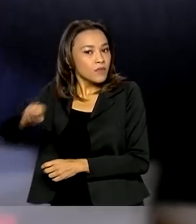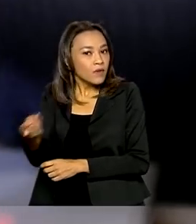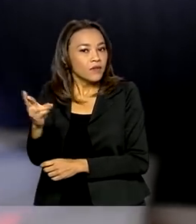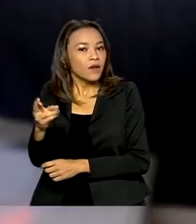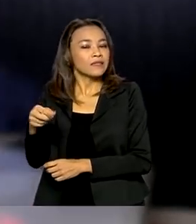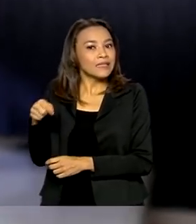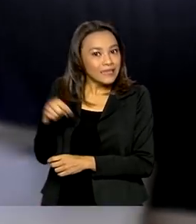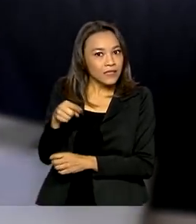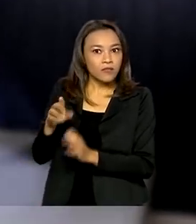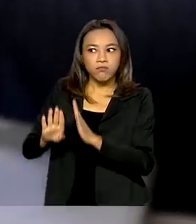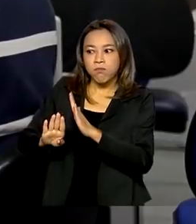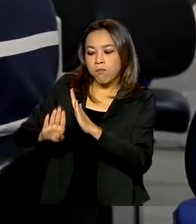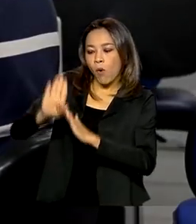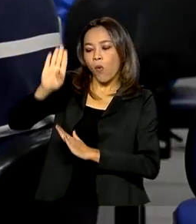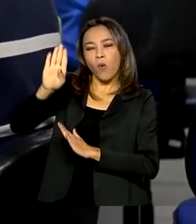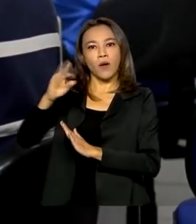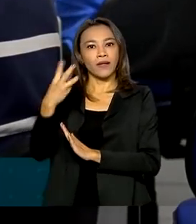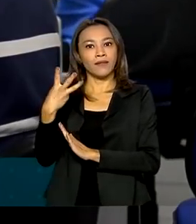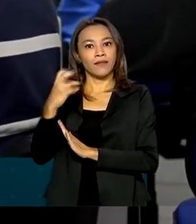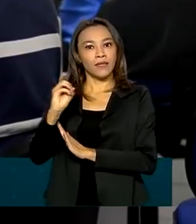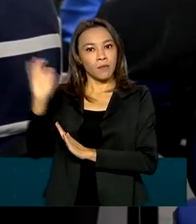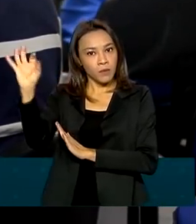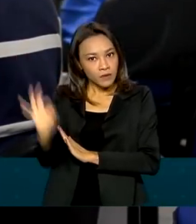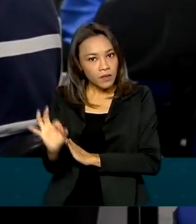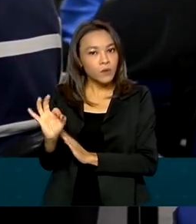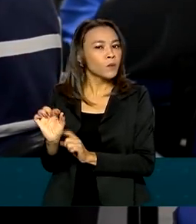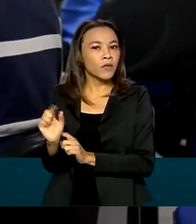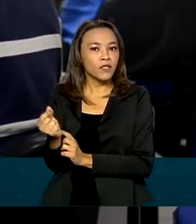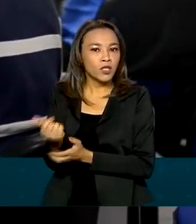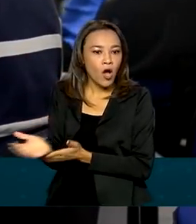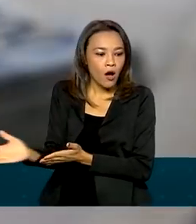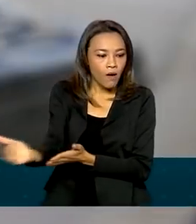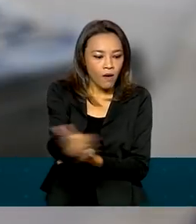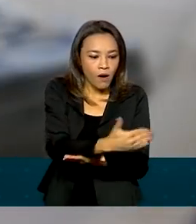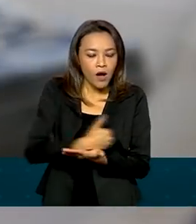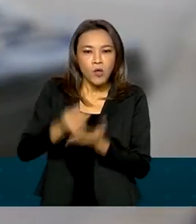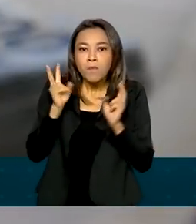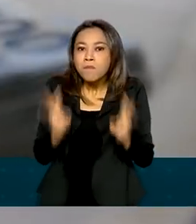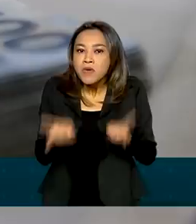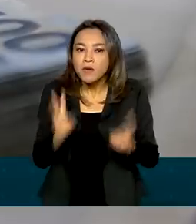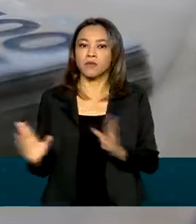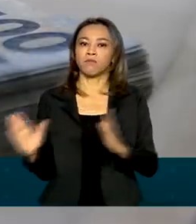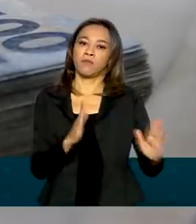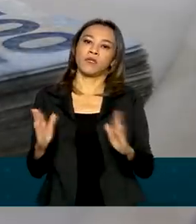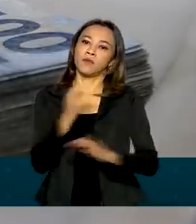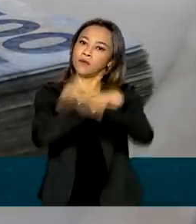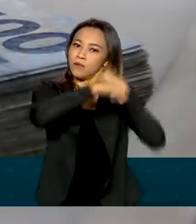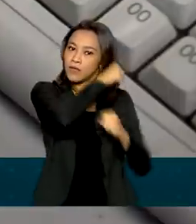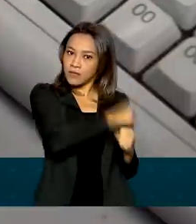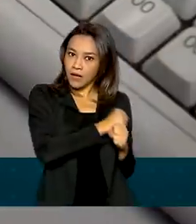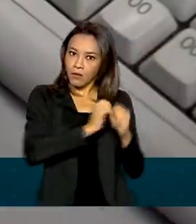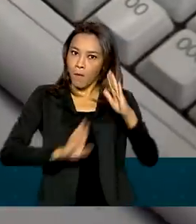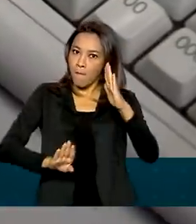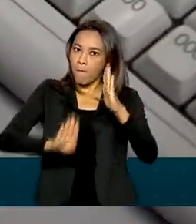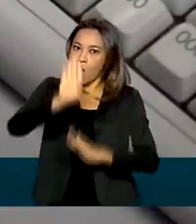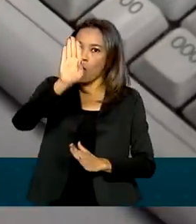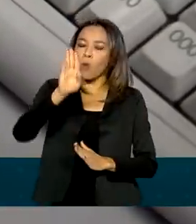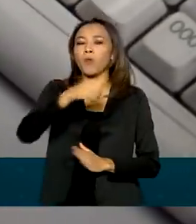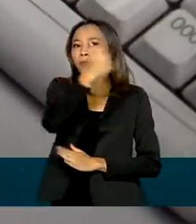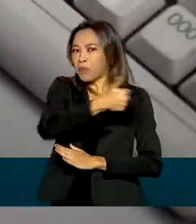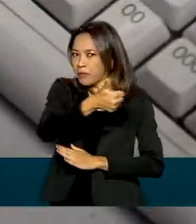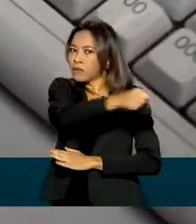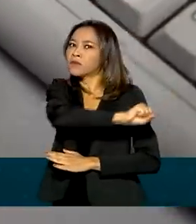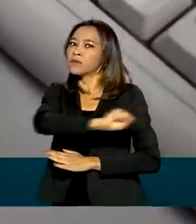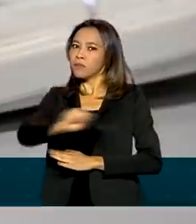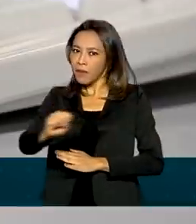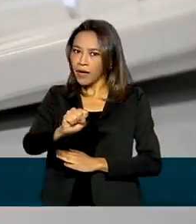supera em mais de 30% a arrecadação do mesmo período do ano passado, um recorde para o primeiro semestre